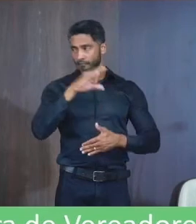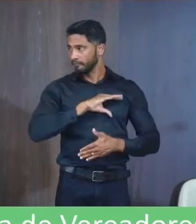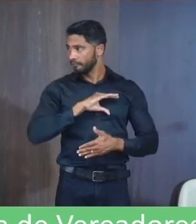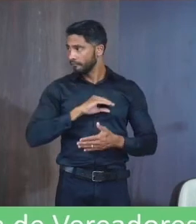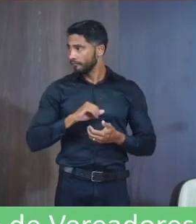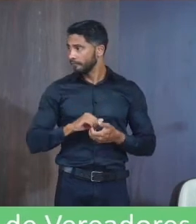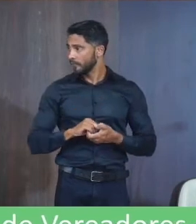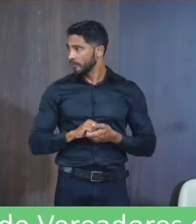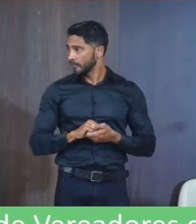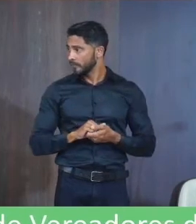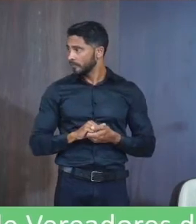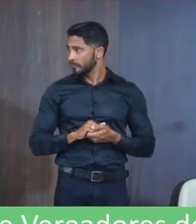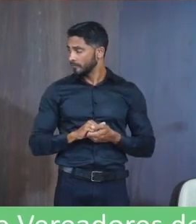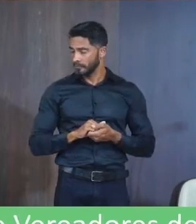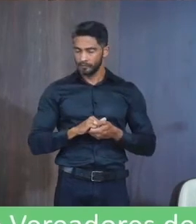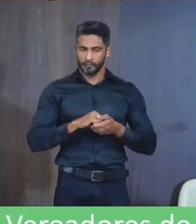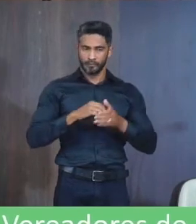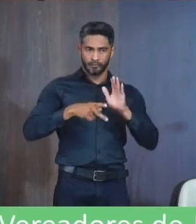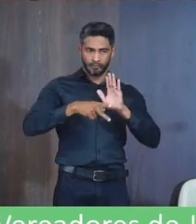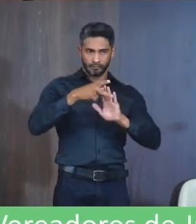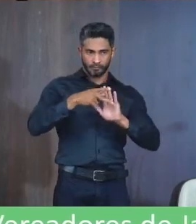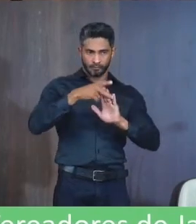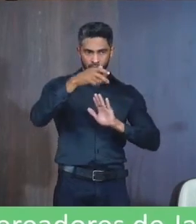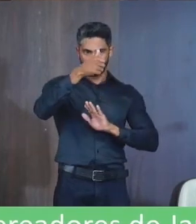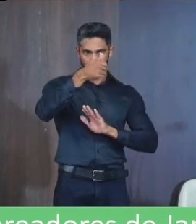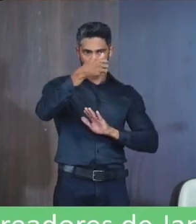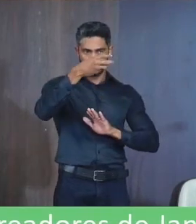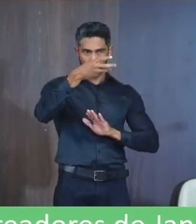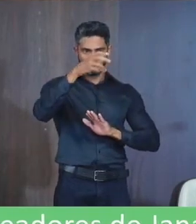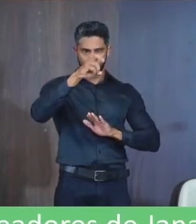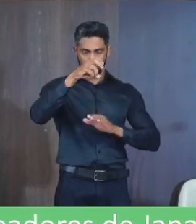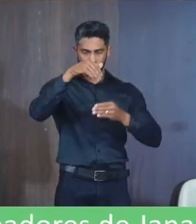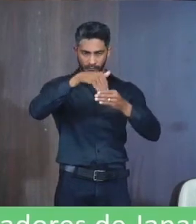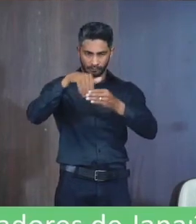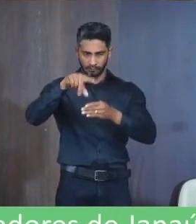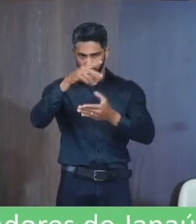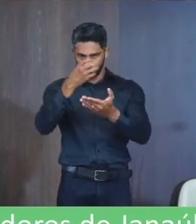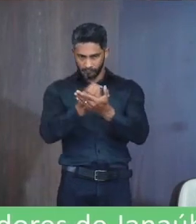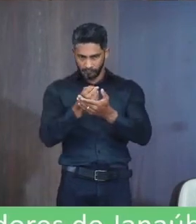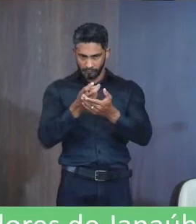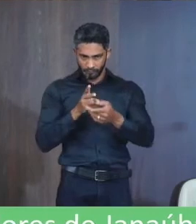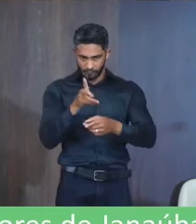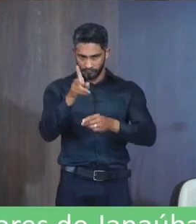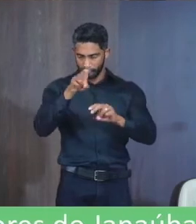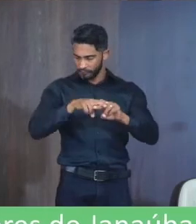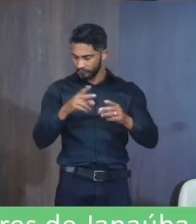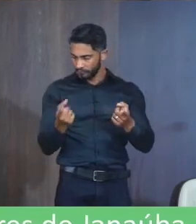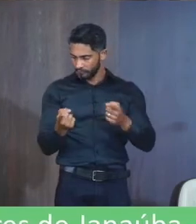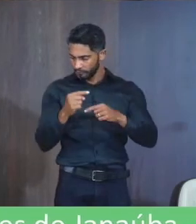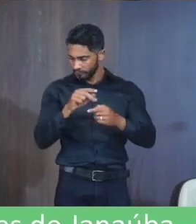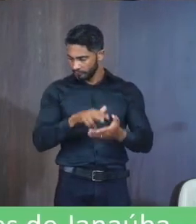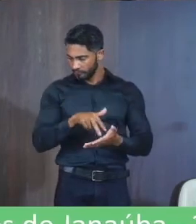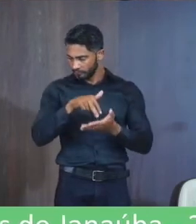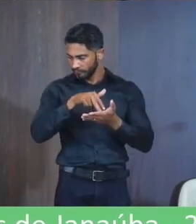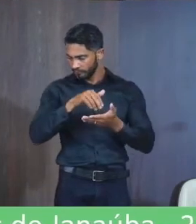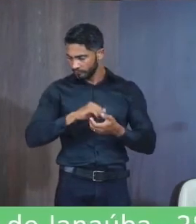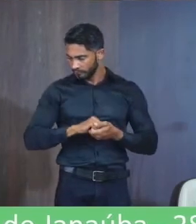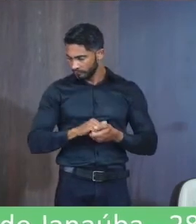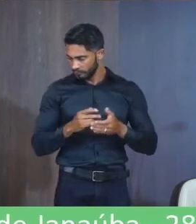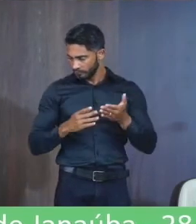Projeto 135 Está em votação Quem for favor Permaneça sentado Os Se levantem